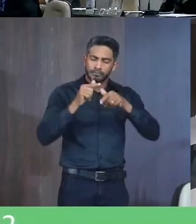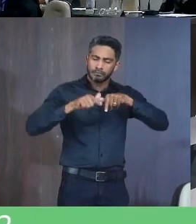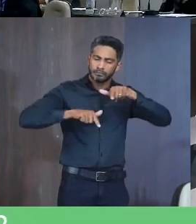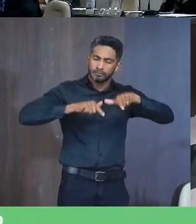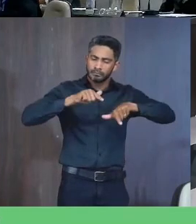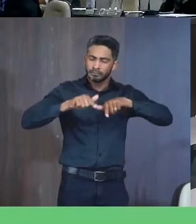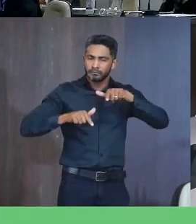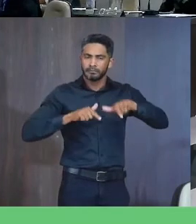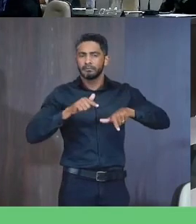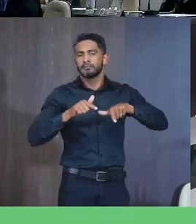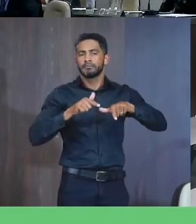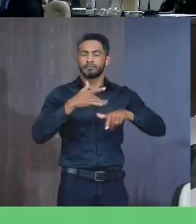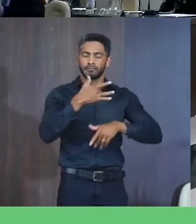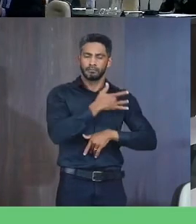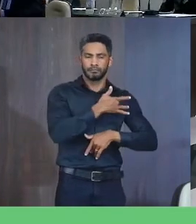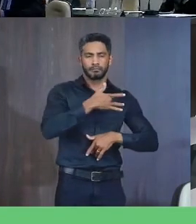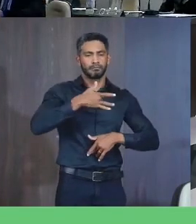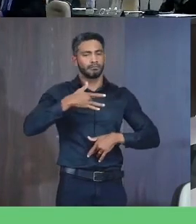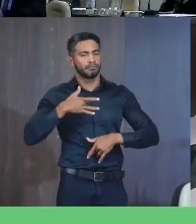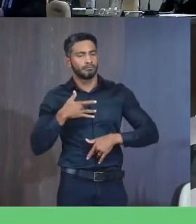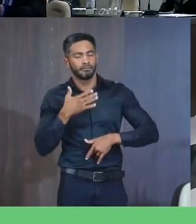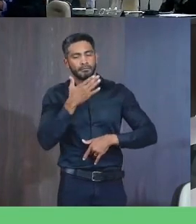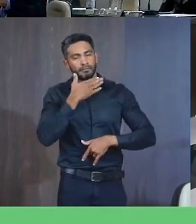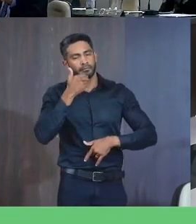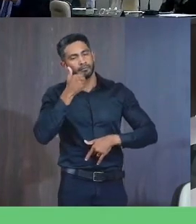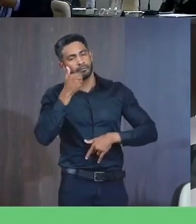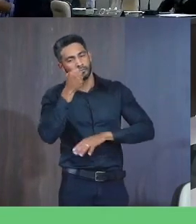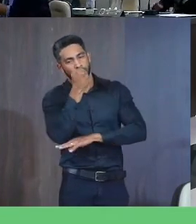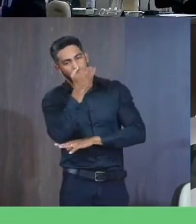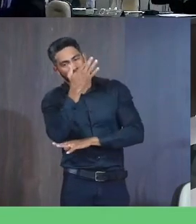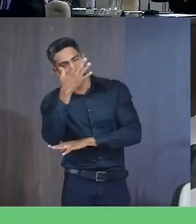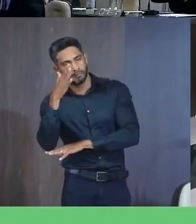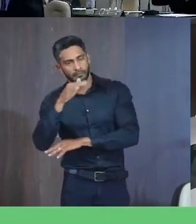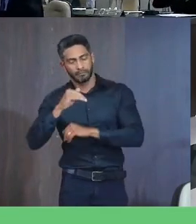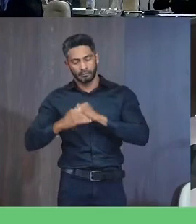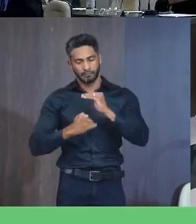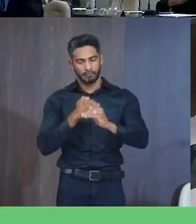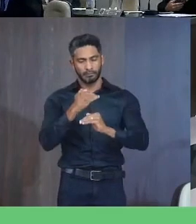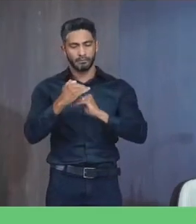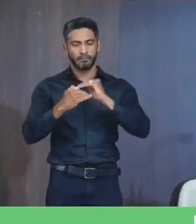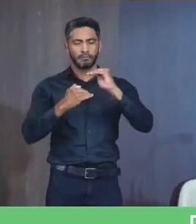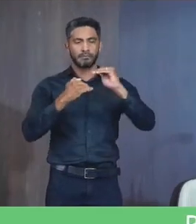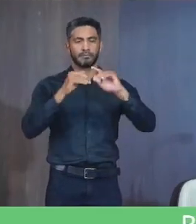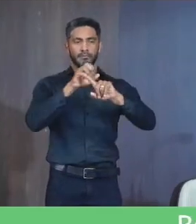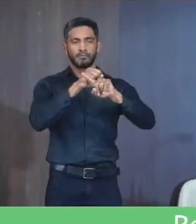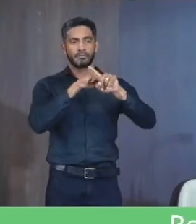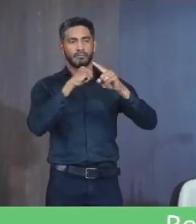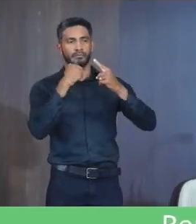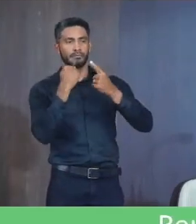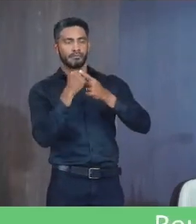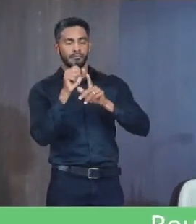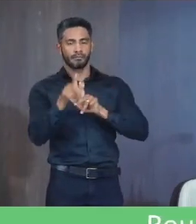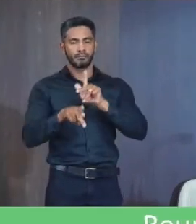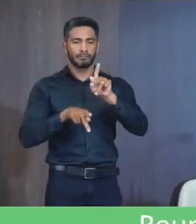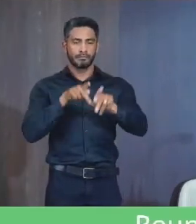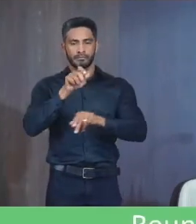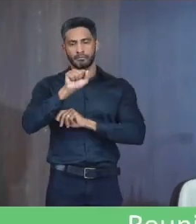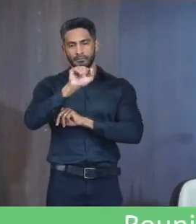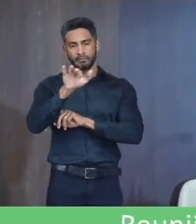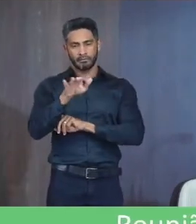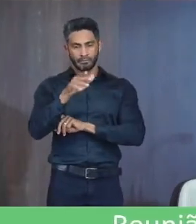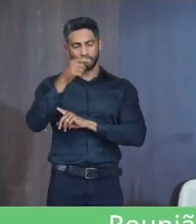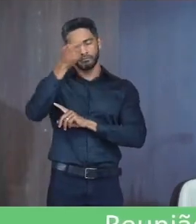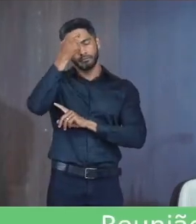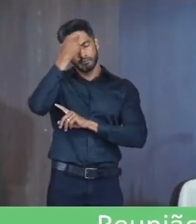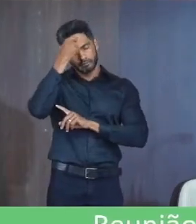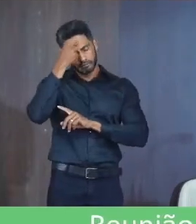Propulsionar Saúde Melhoria Ambiental E desenvolvimento Socioeconômico Para a população De Minas Gerais Compreendemos